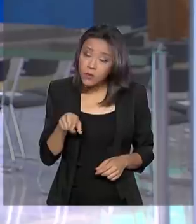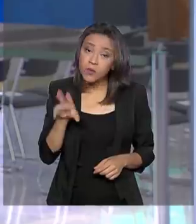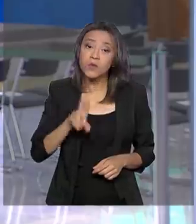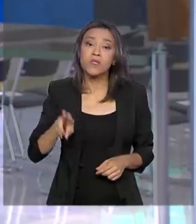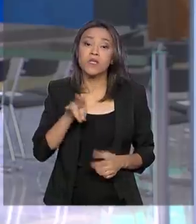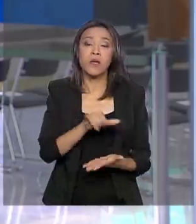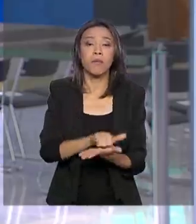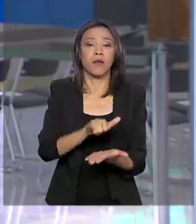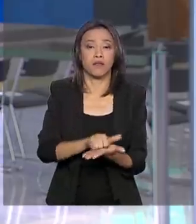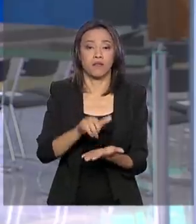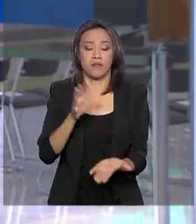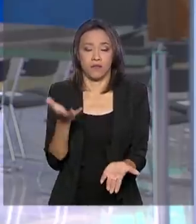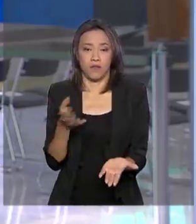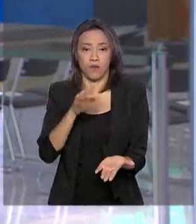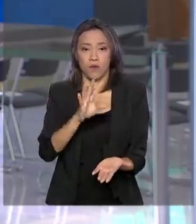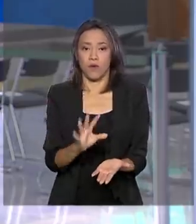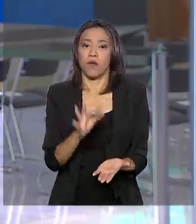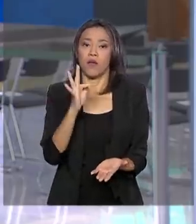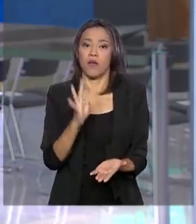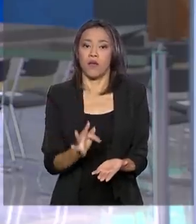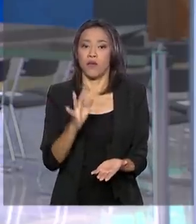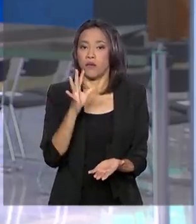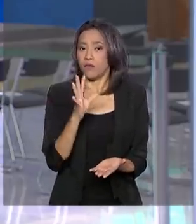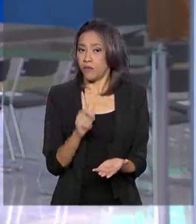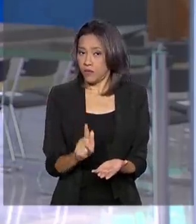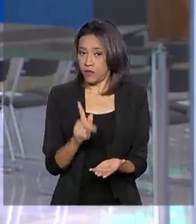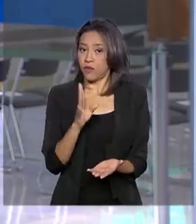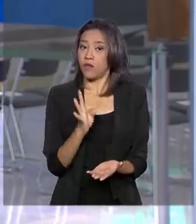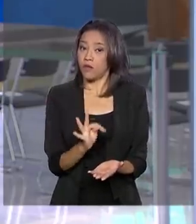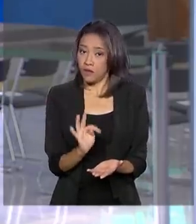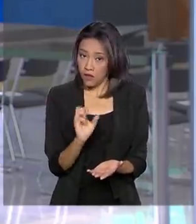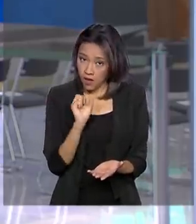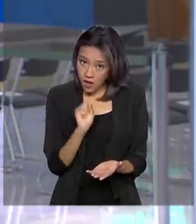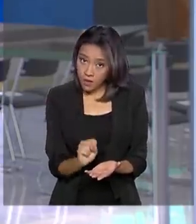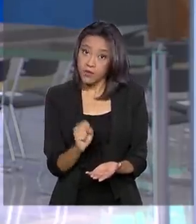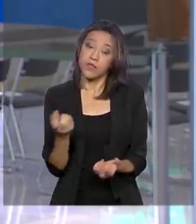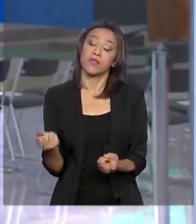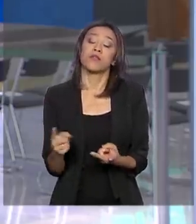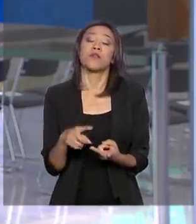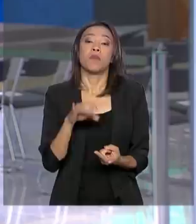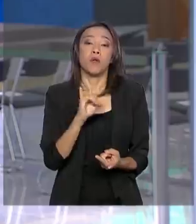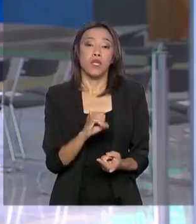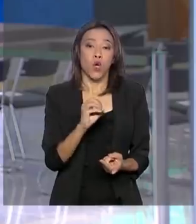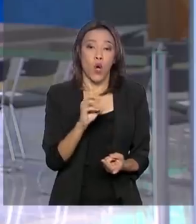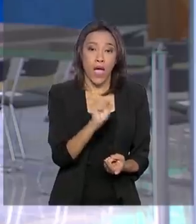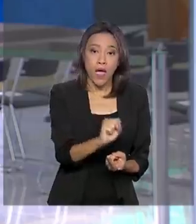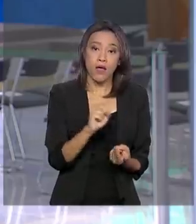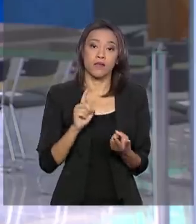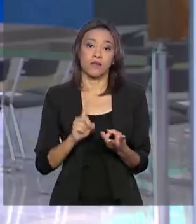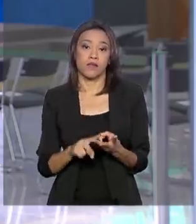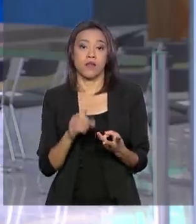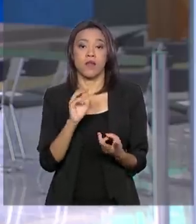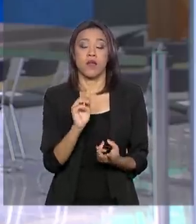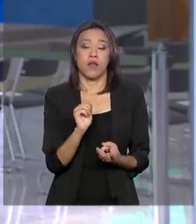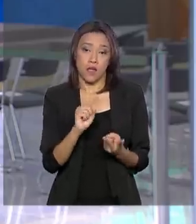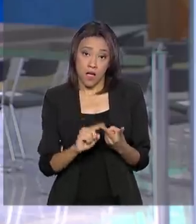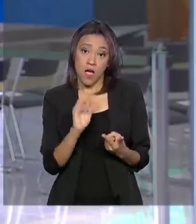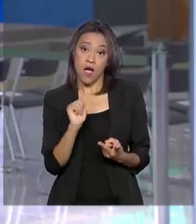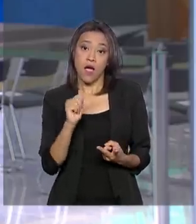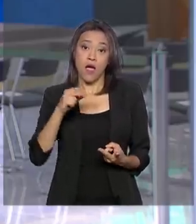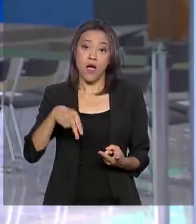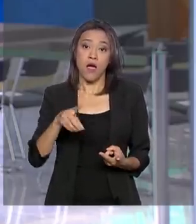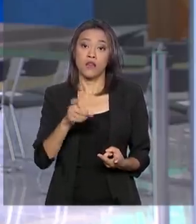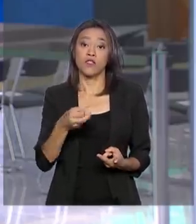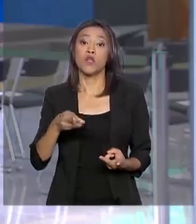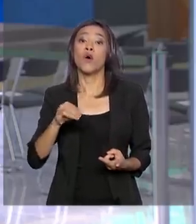já está disponível para Android. E a nova versão para o iOS vai ser lançada nos próximos dias.